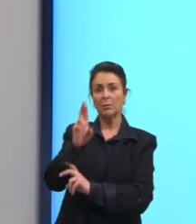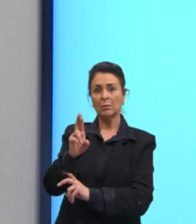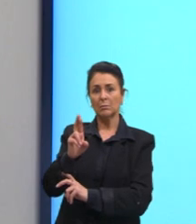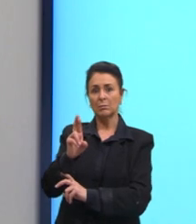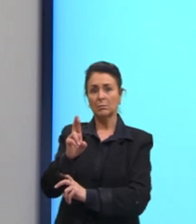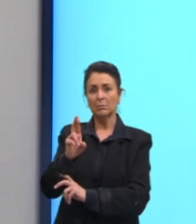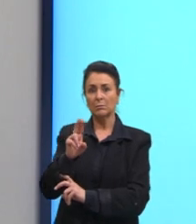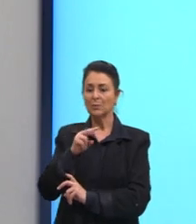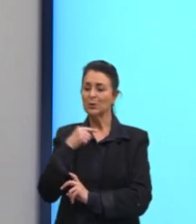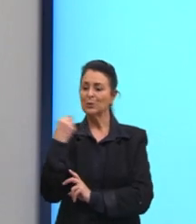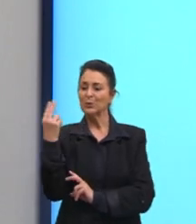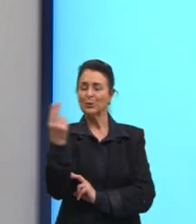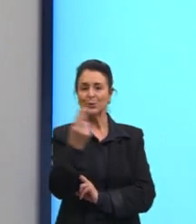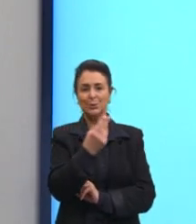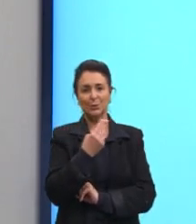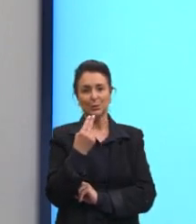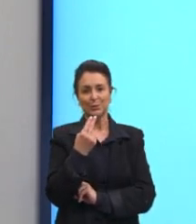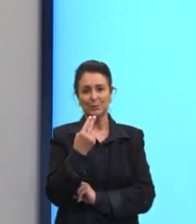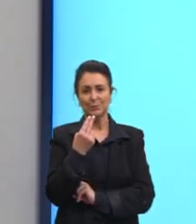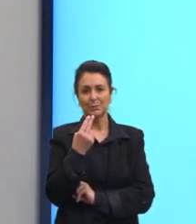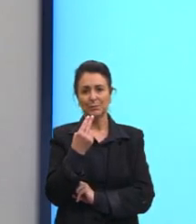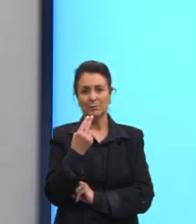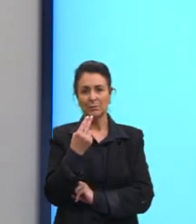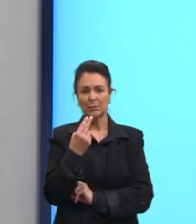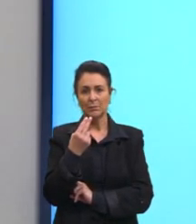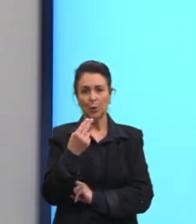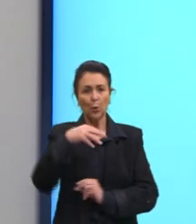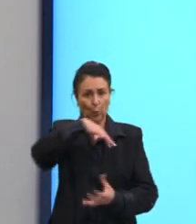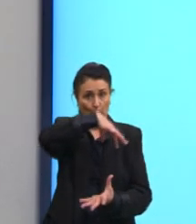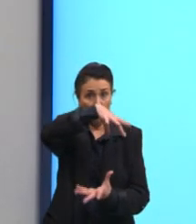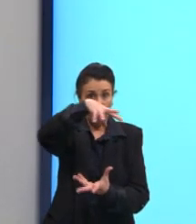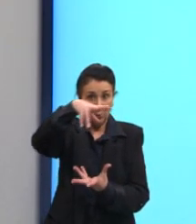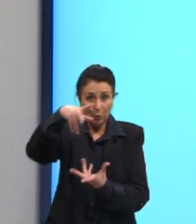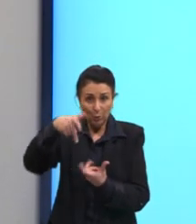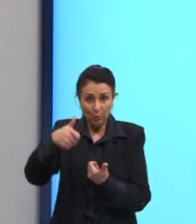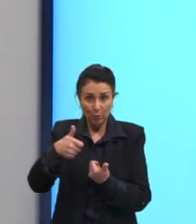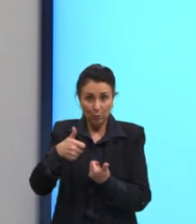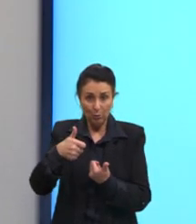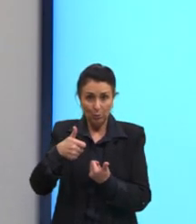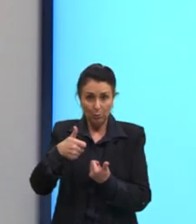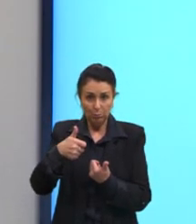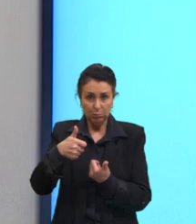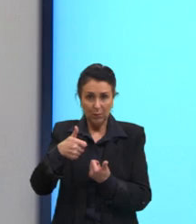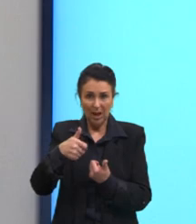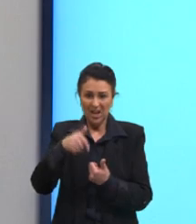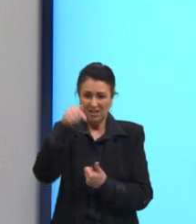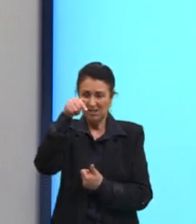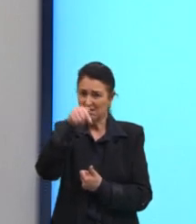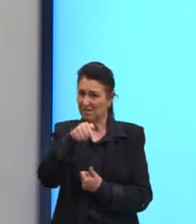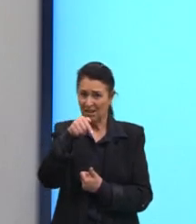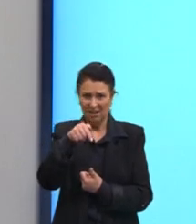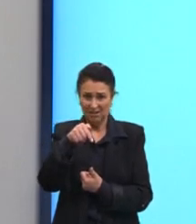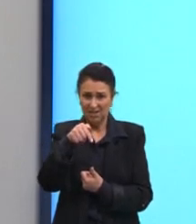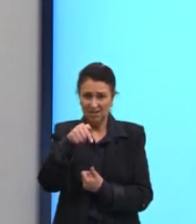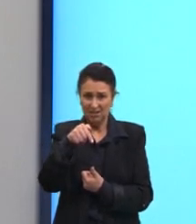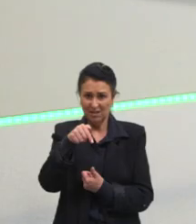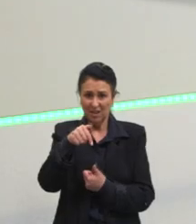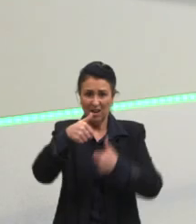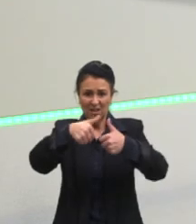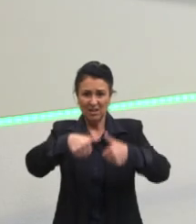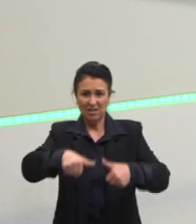nós outros. O mundo está assim por uma razão, nós outros. É o que nós